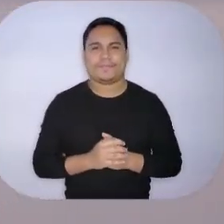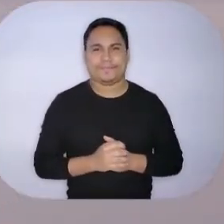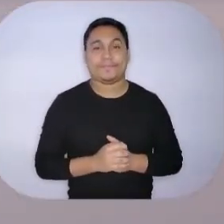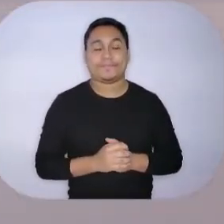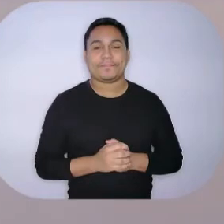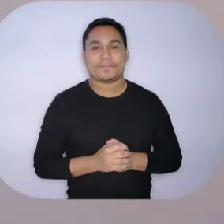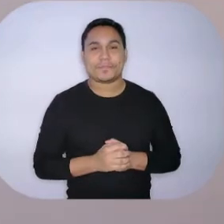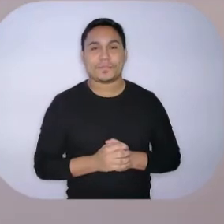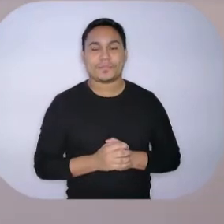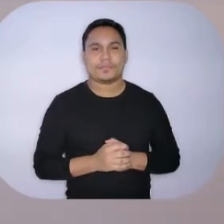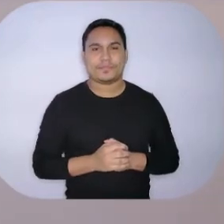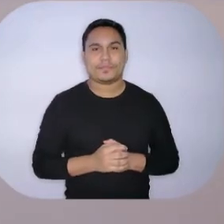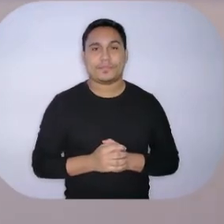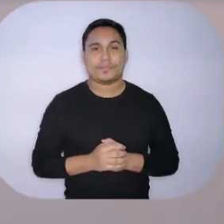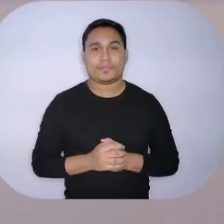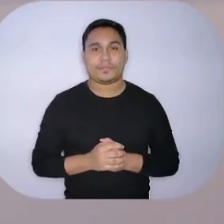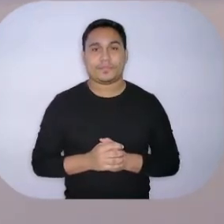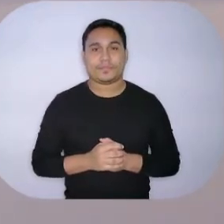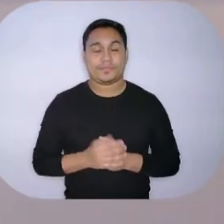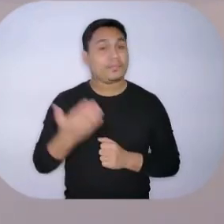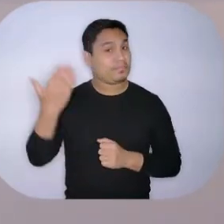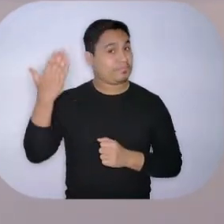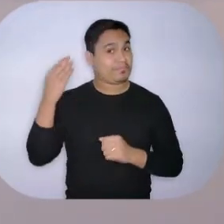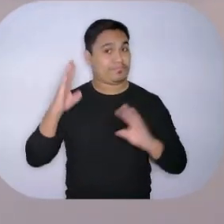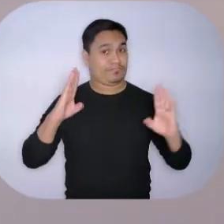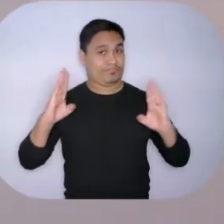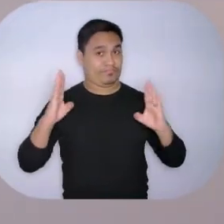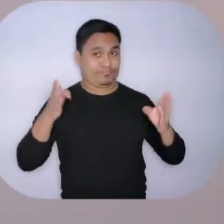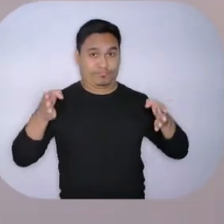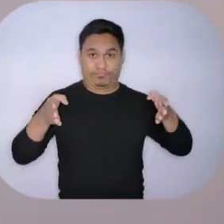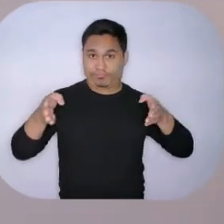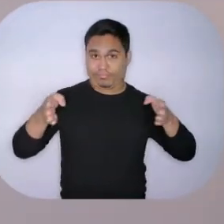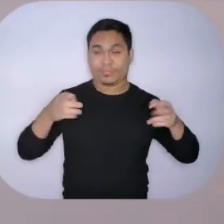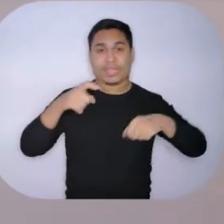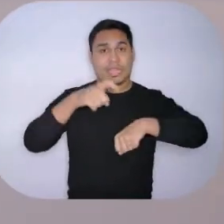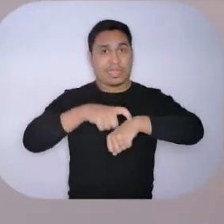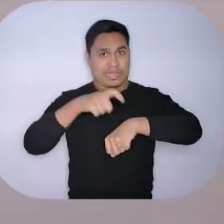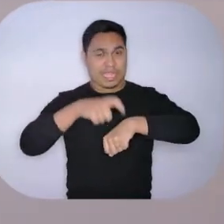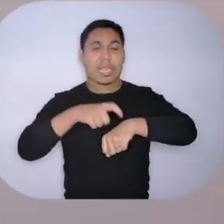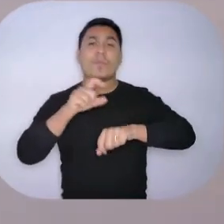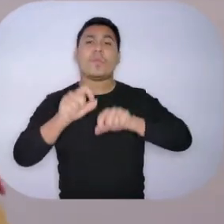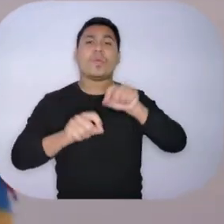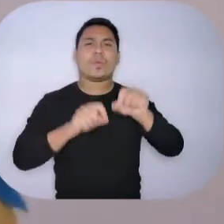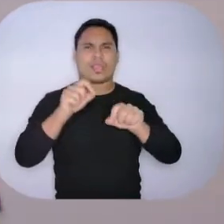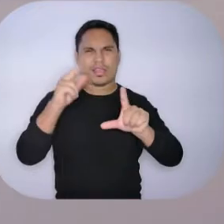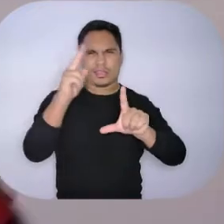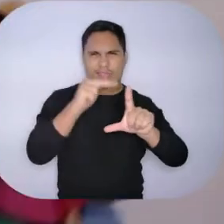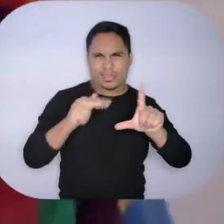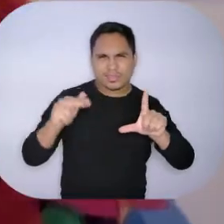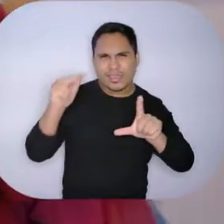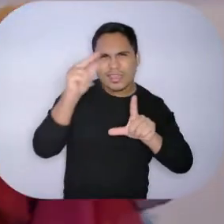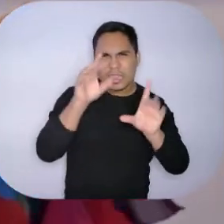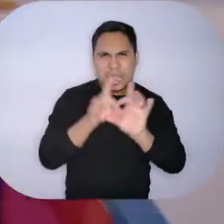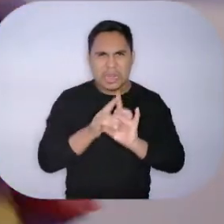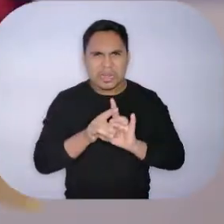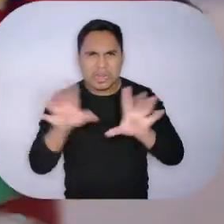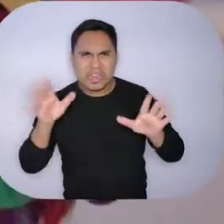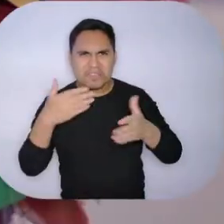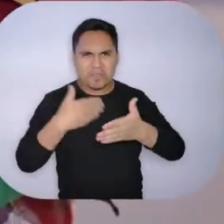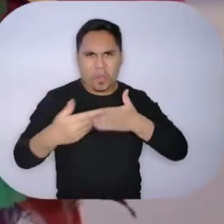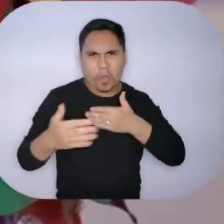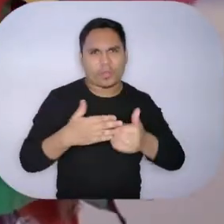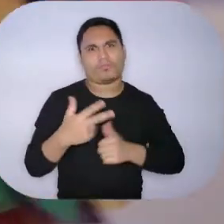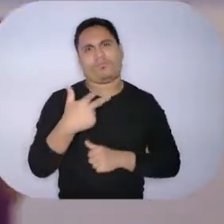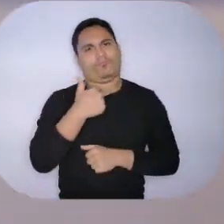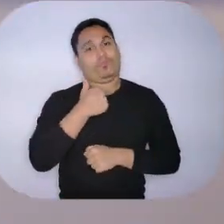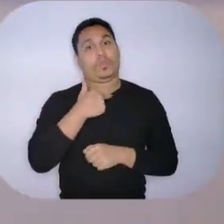Naquele tempo, desenhar, pintar, não tinha liberdade de expressão, pois havia um ser, um ser que